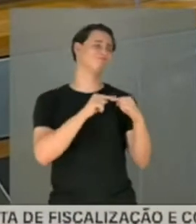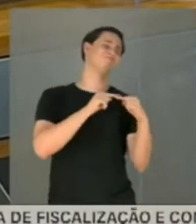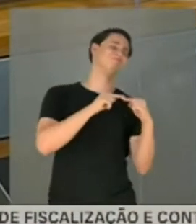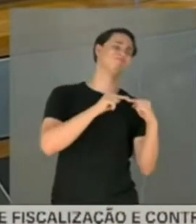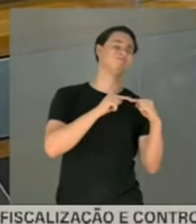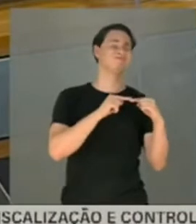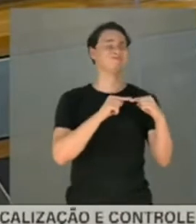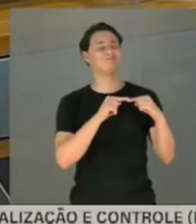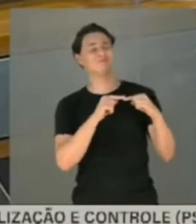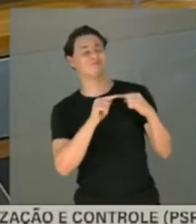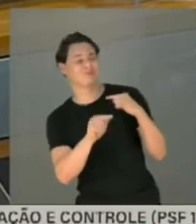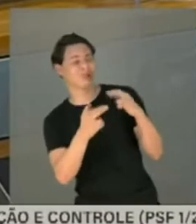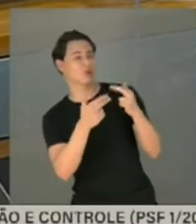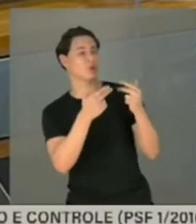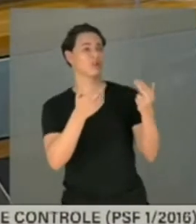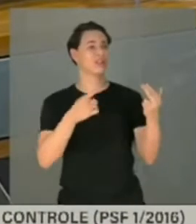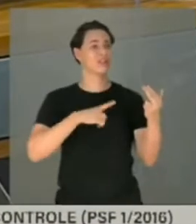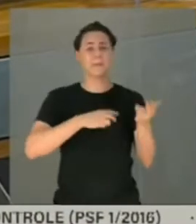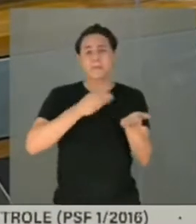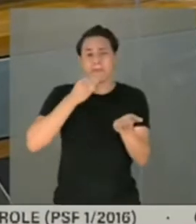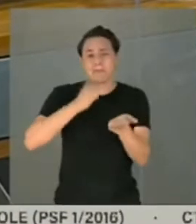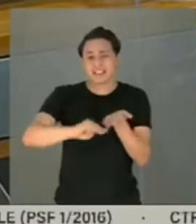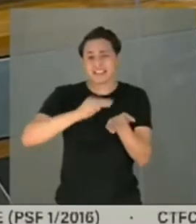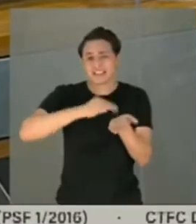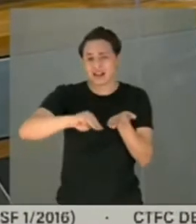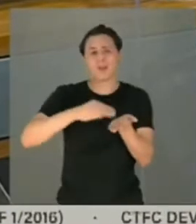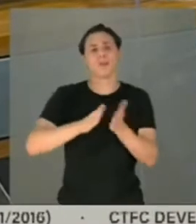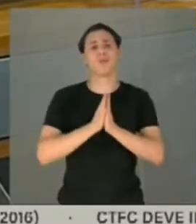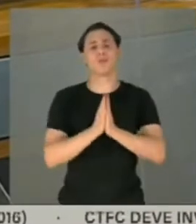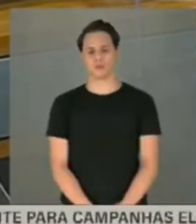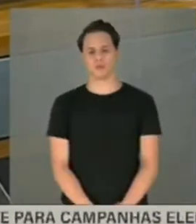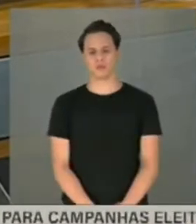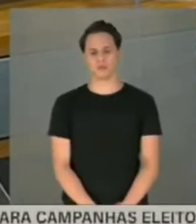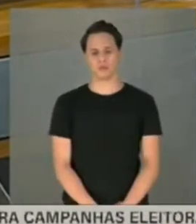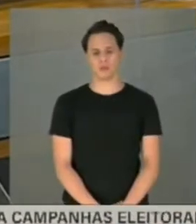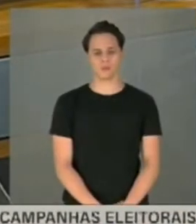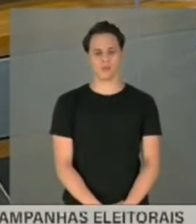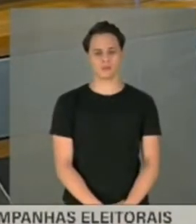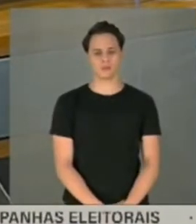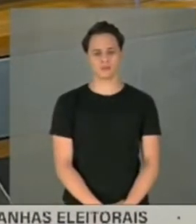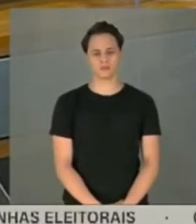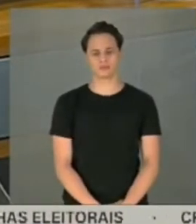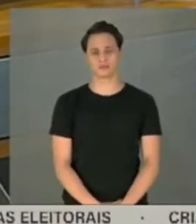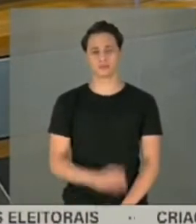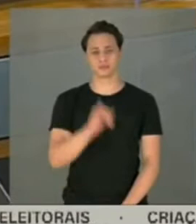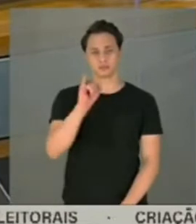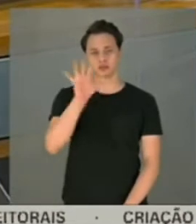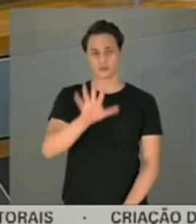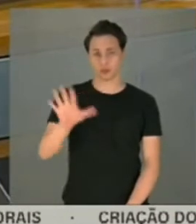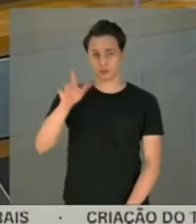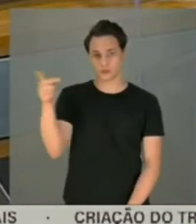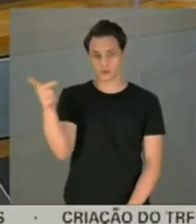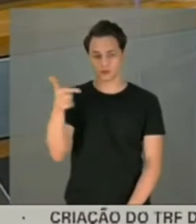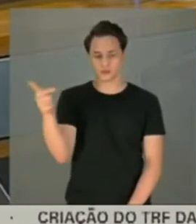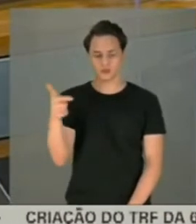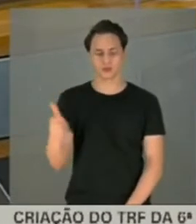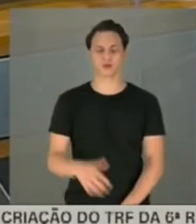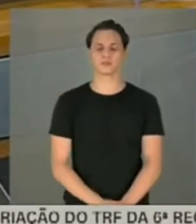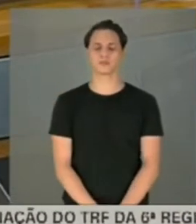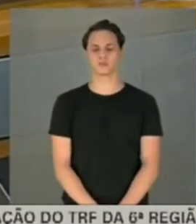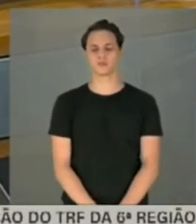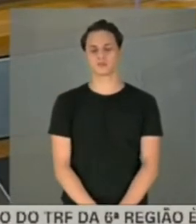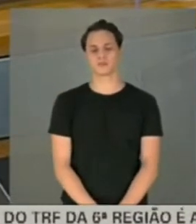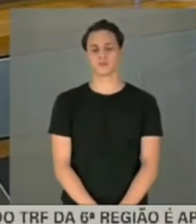zaps aqui. Por favor, bota o 22 aí. 22, o meu partido, o senhor é 13.